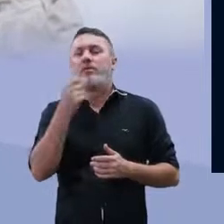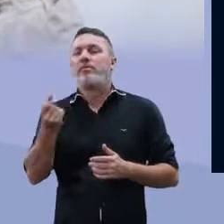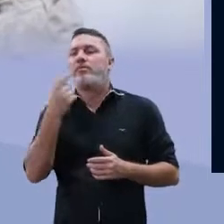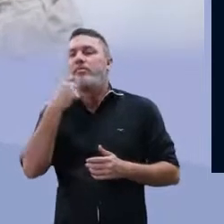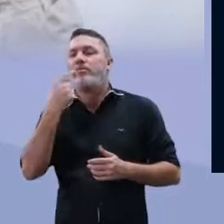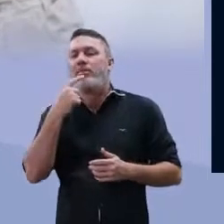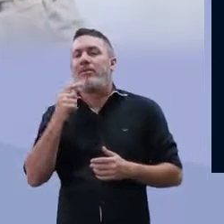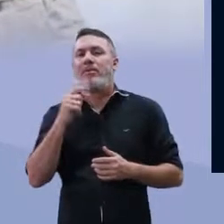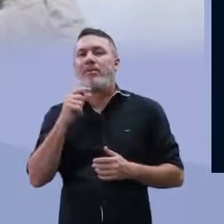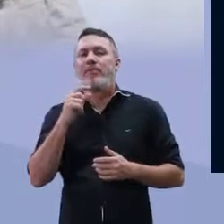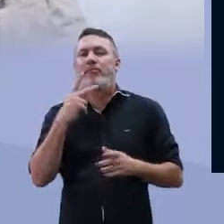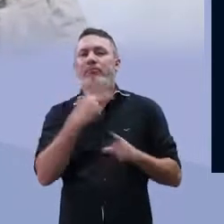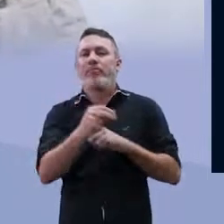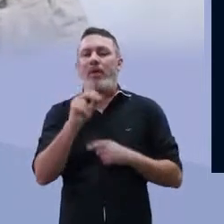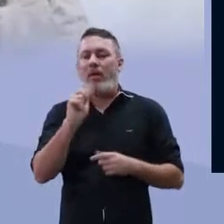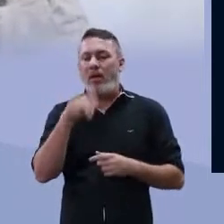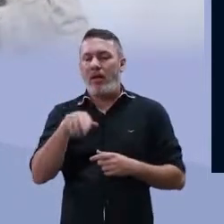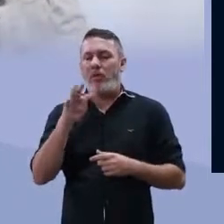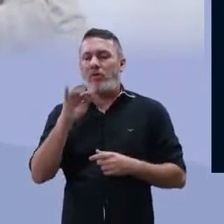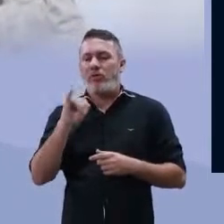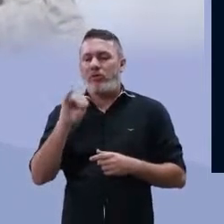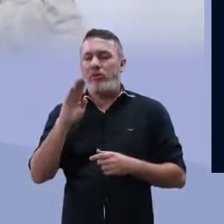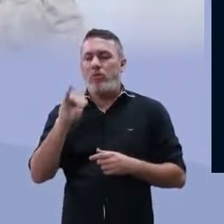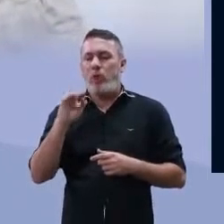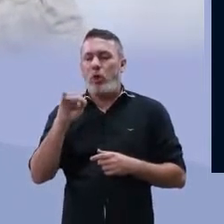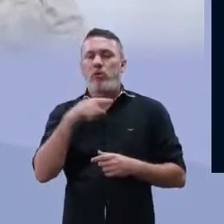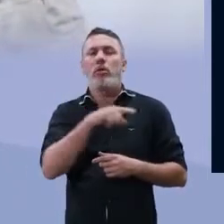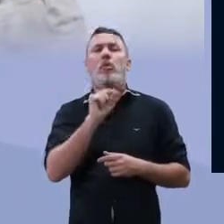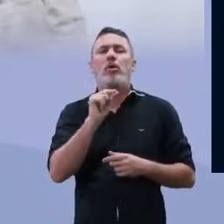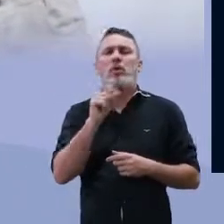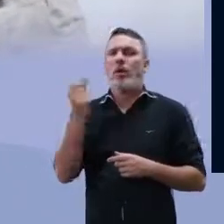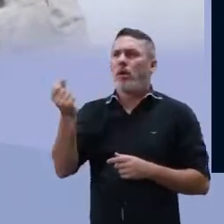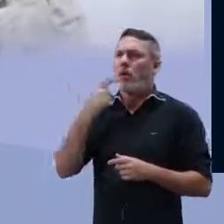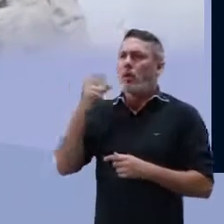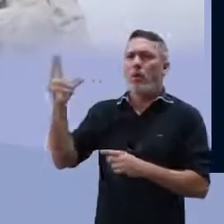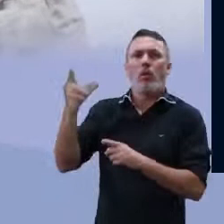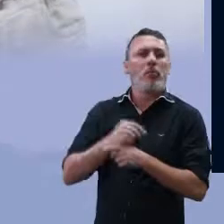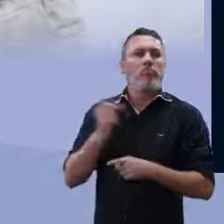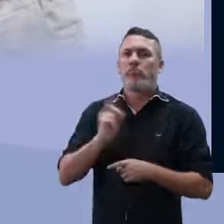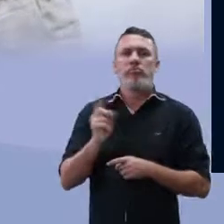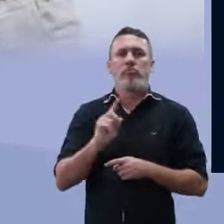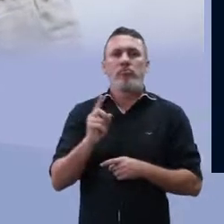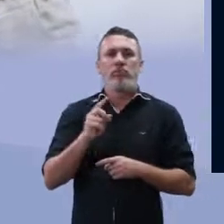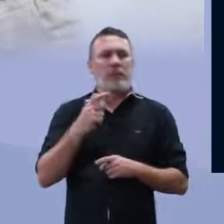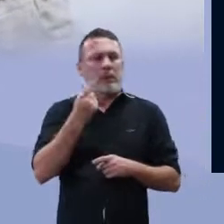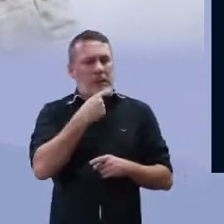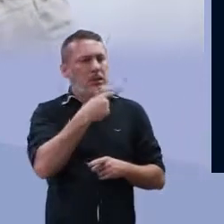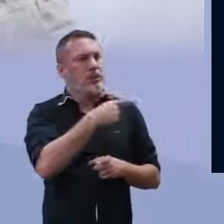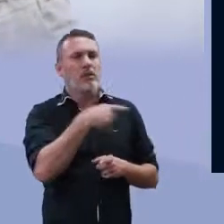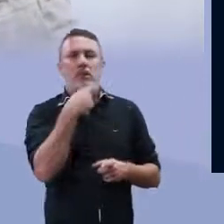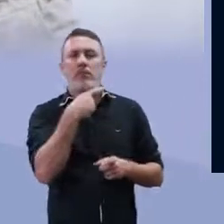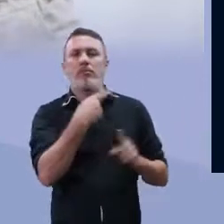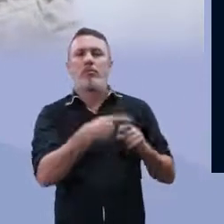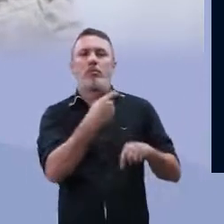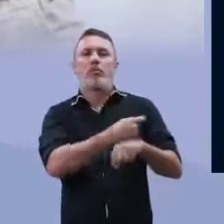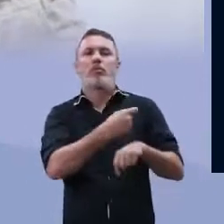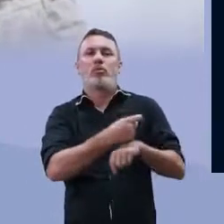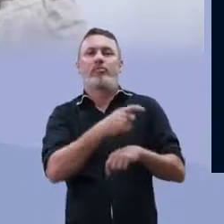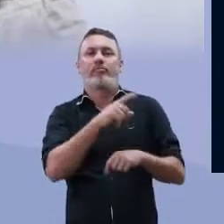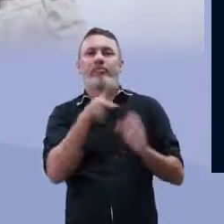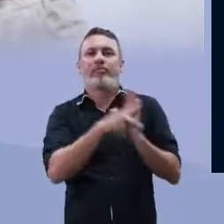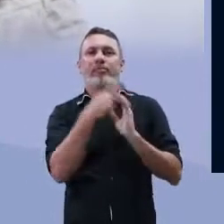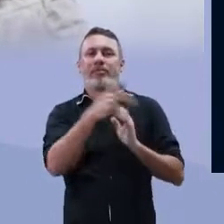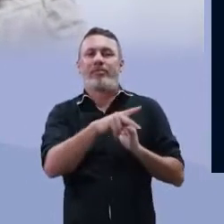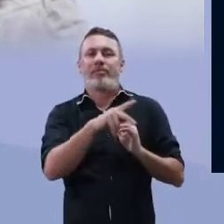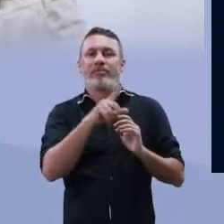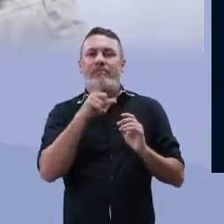conferem resistência a antibiótico. E o que pode acontecer? Uma bactéria pode ter esse plasmídio e a